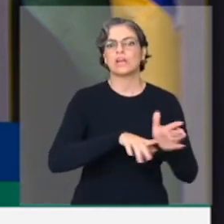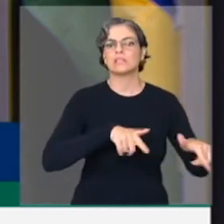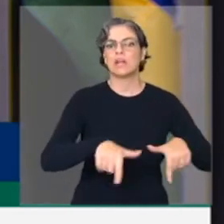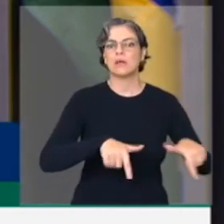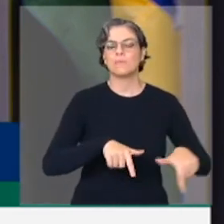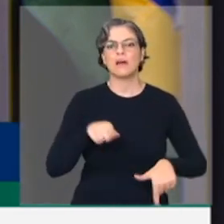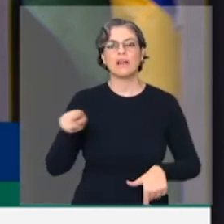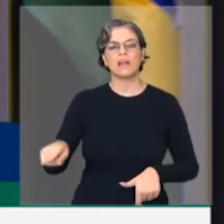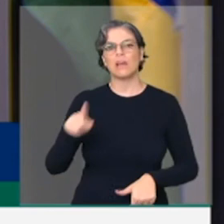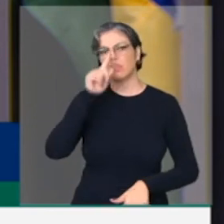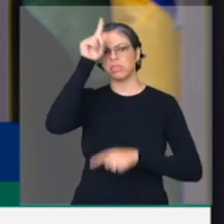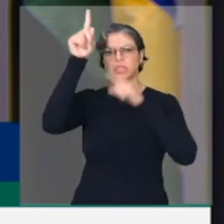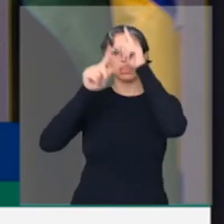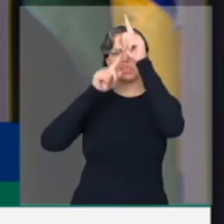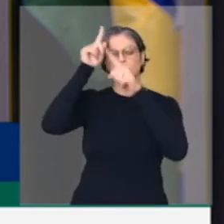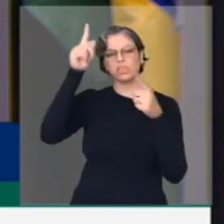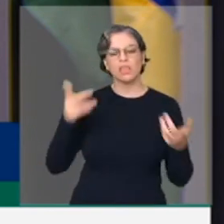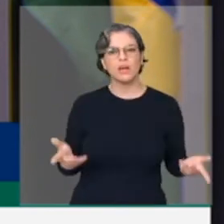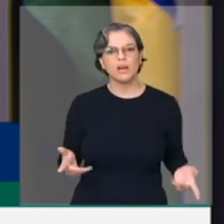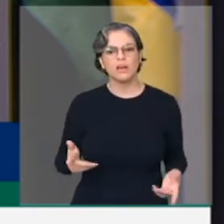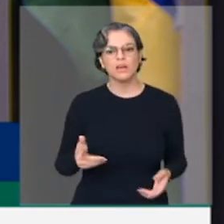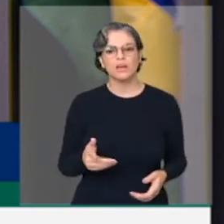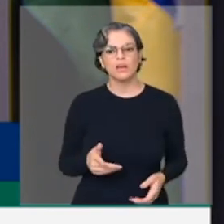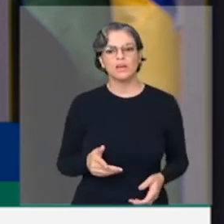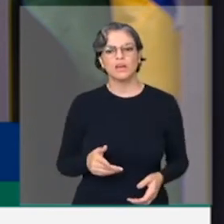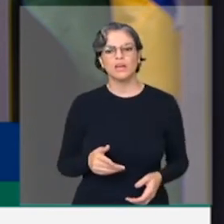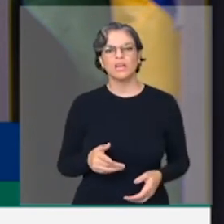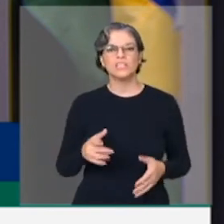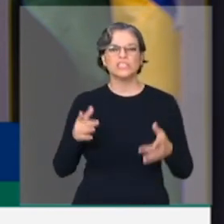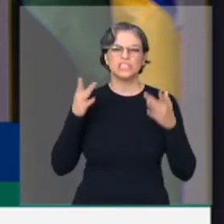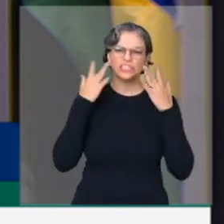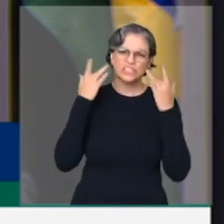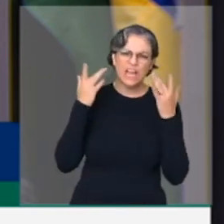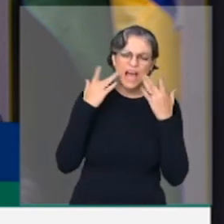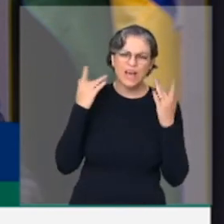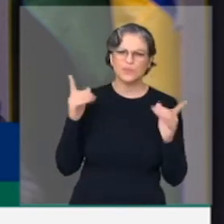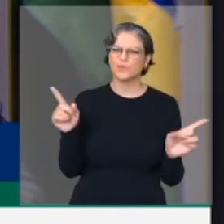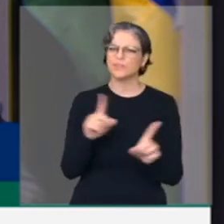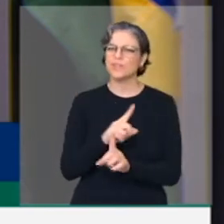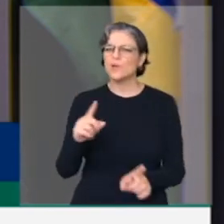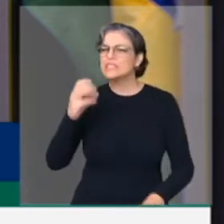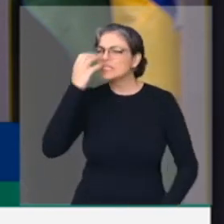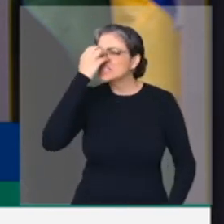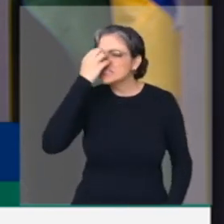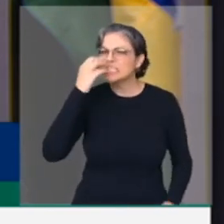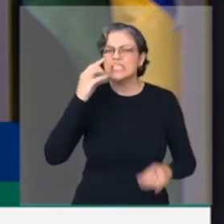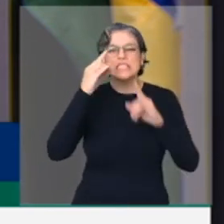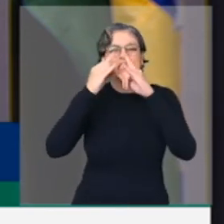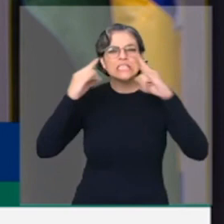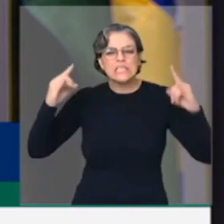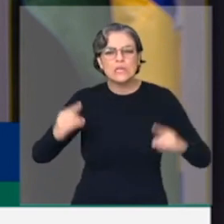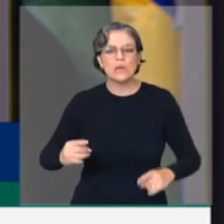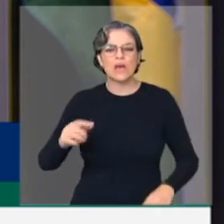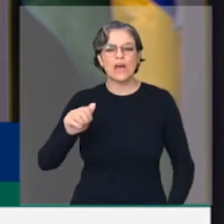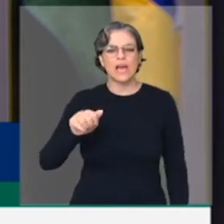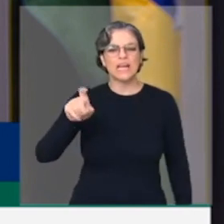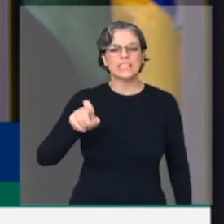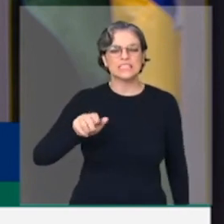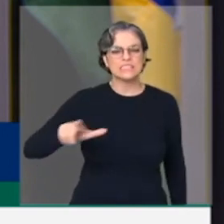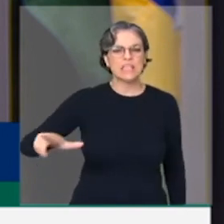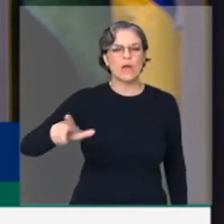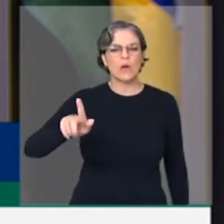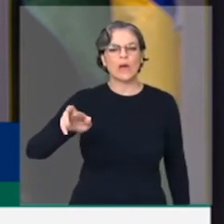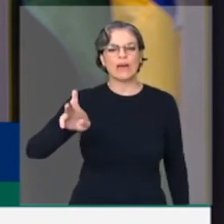desse teatro. E eu digo teatro, aliás, teatro não. Esse circo montado pelo senhor Axel Grael, que não é um